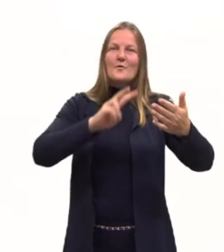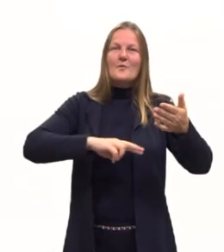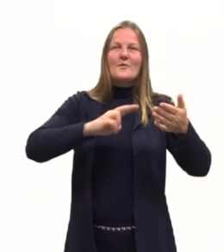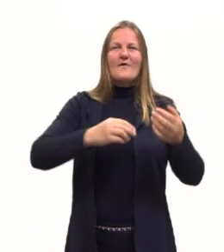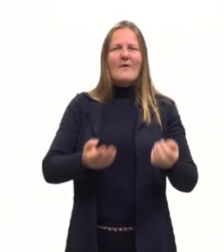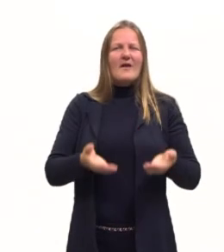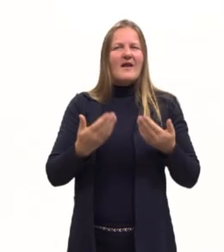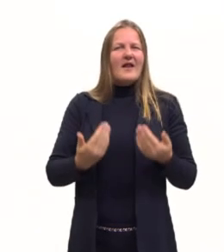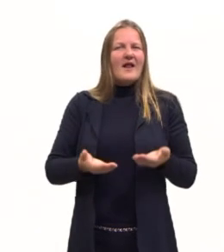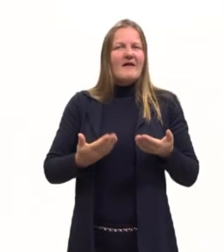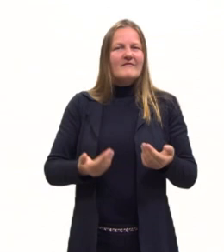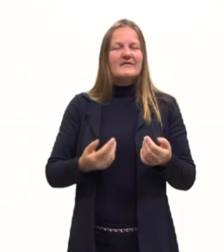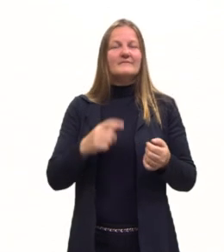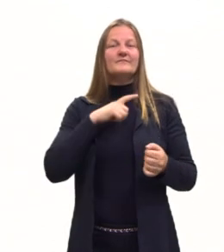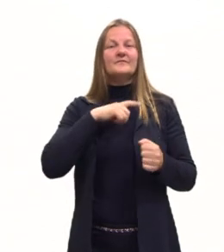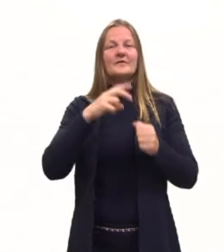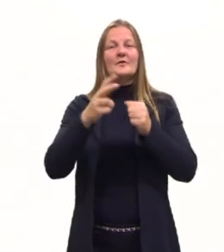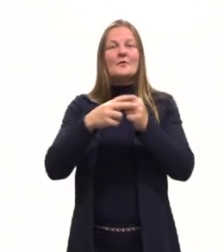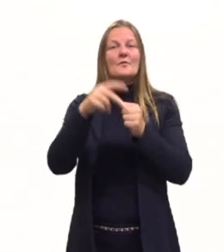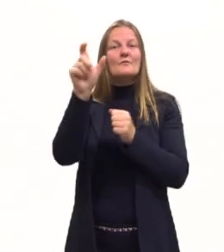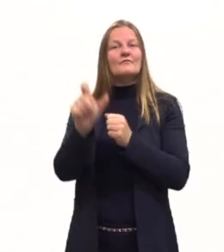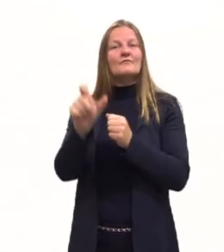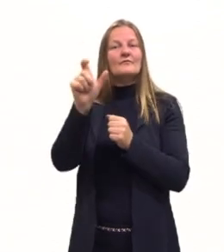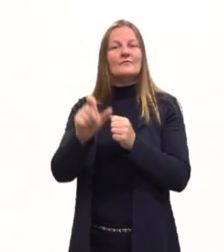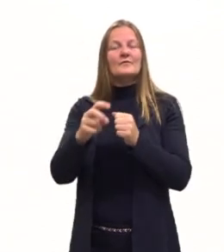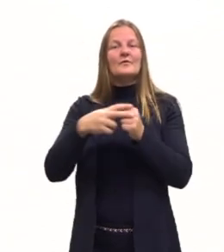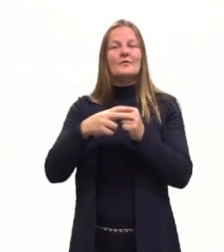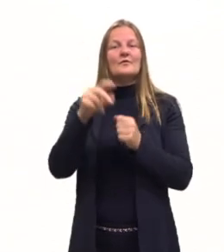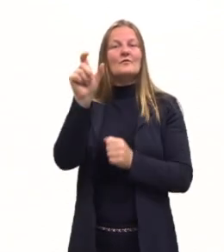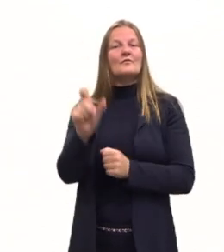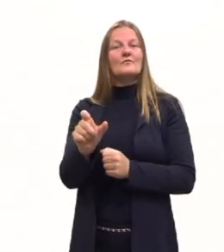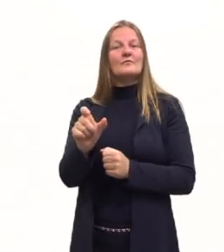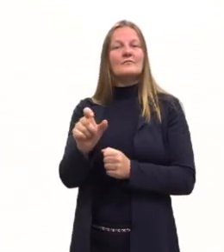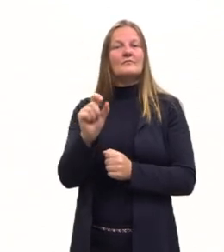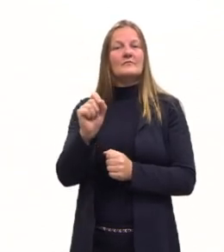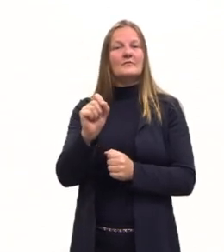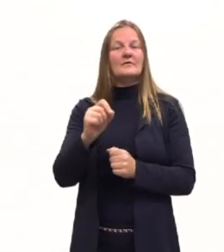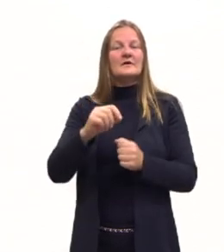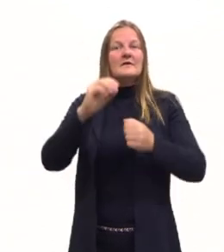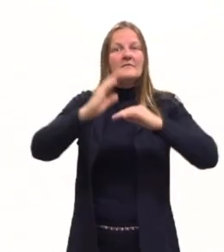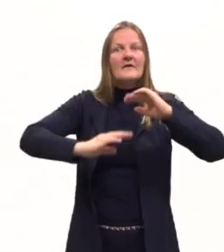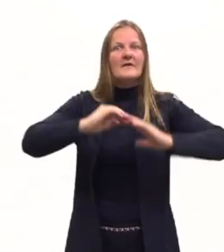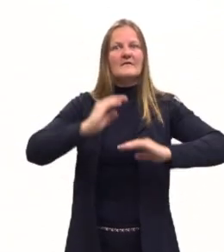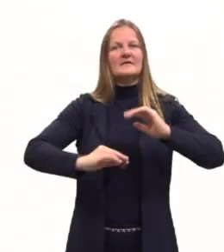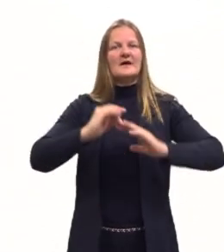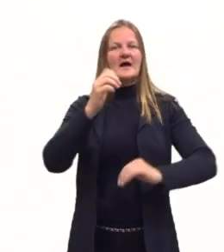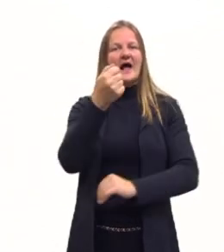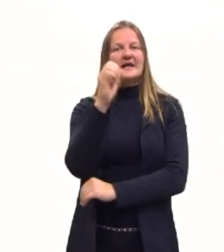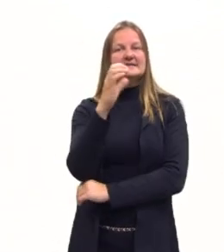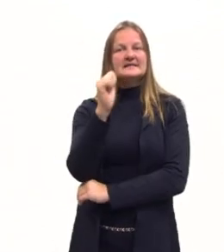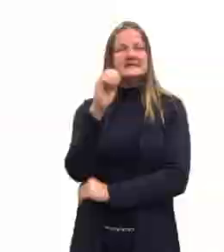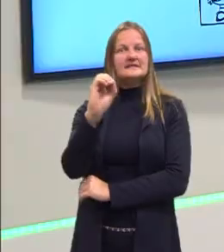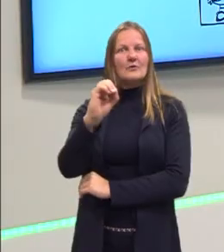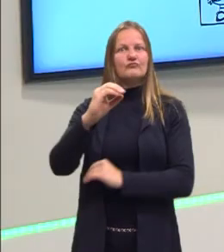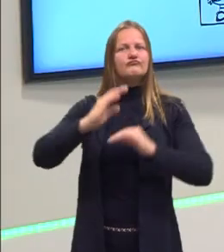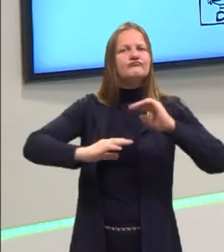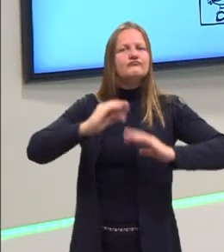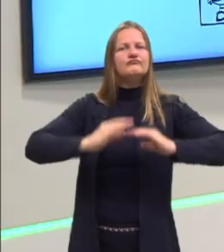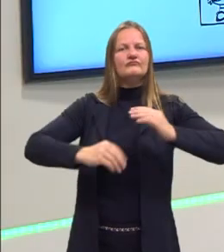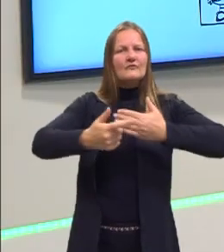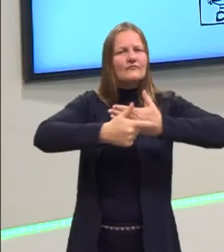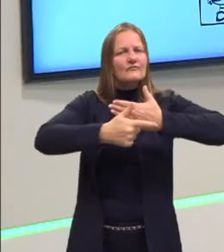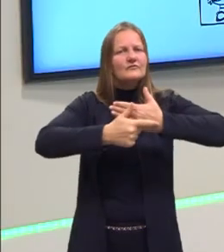E o agente da ação fica mais claro. Quem é o agente? Aquele que age. Aquele que exerce a